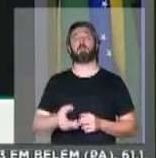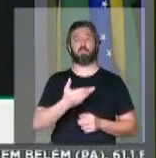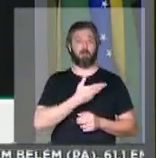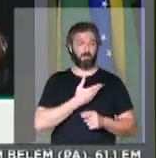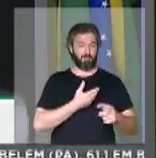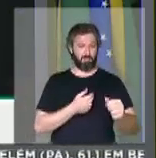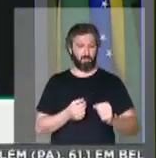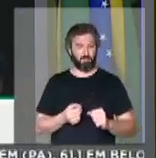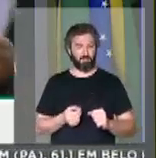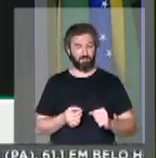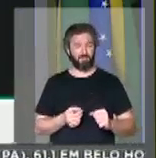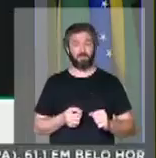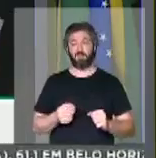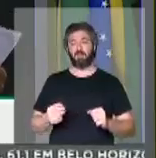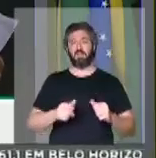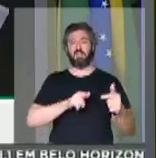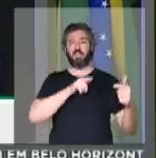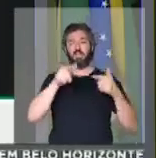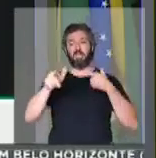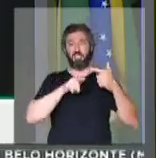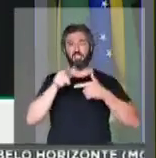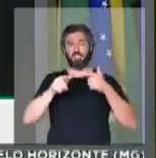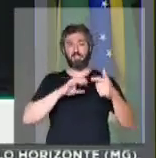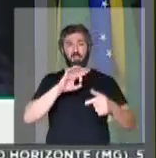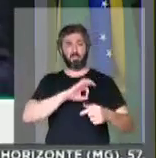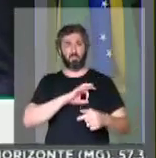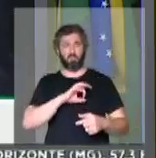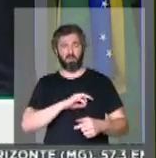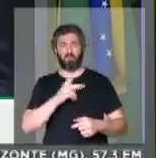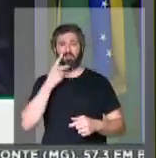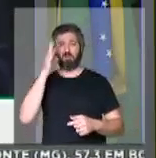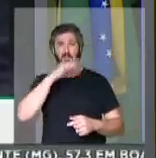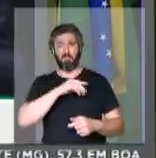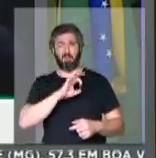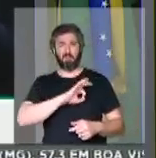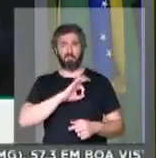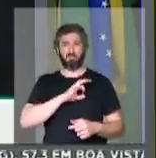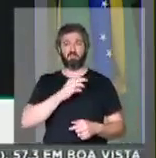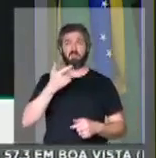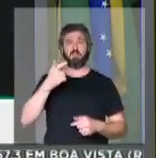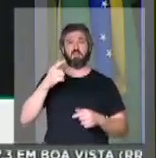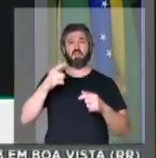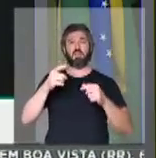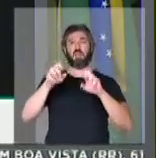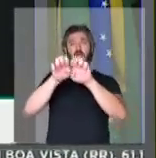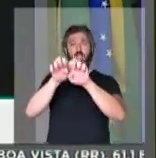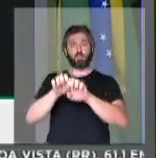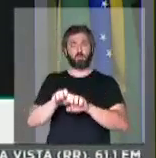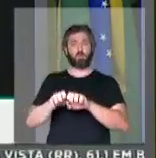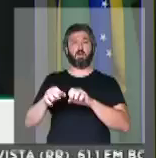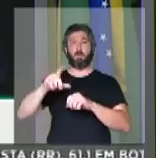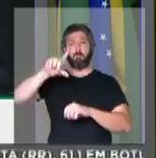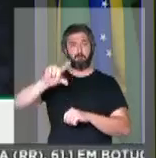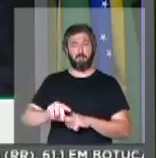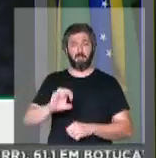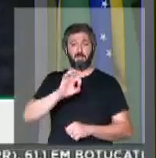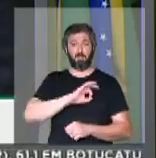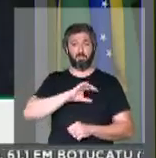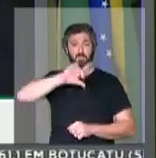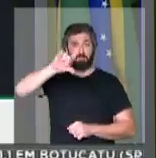Luiz Lima, que sempre criticam as forças policiais, que sempre querem menos estrutura para as forças policiais,